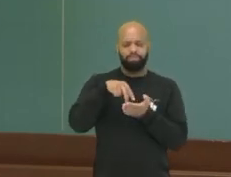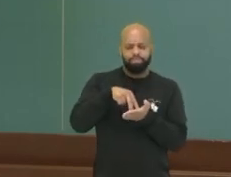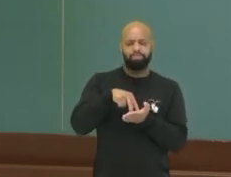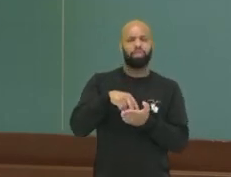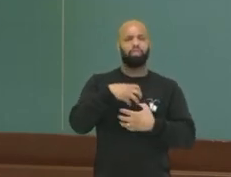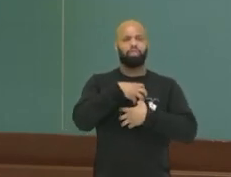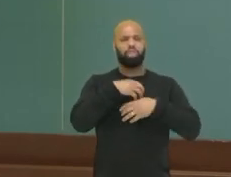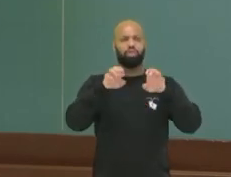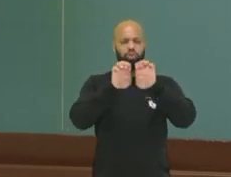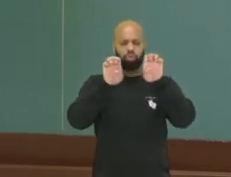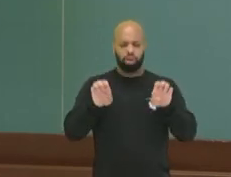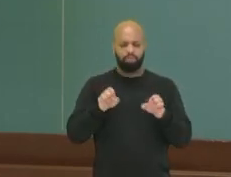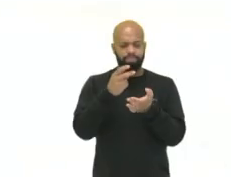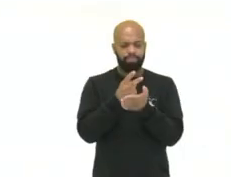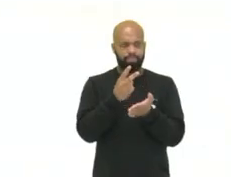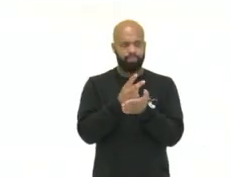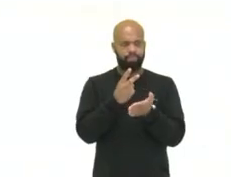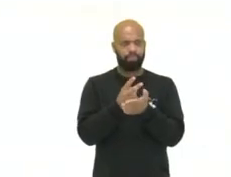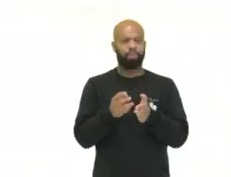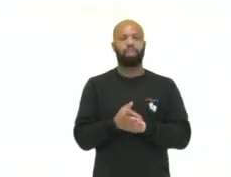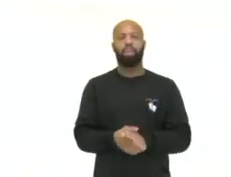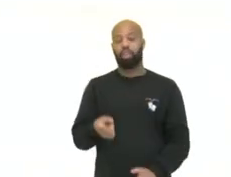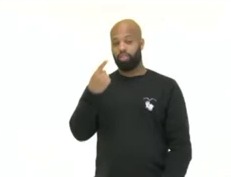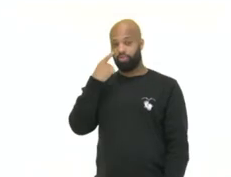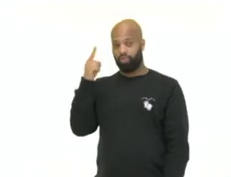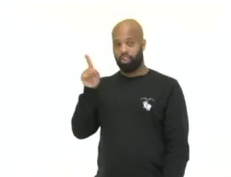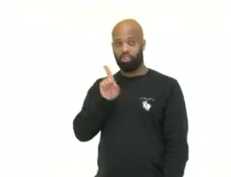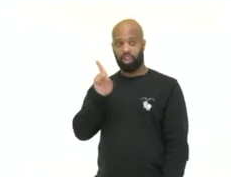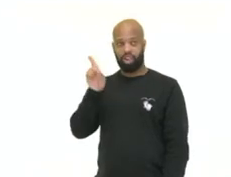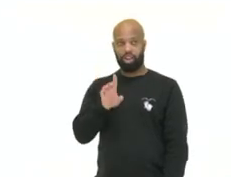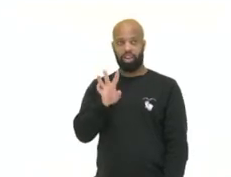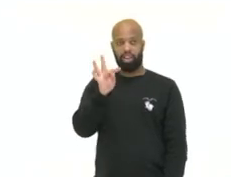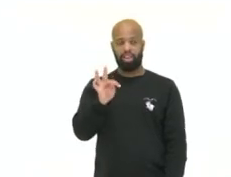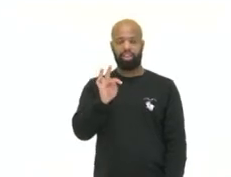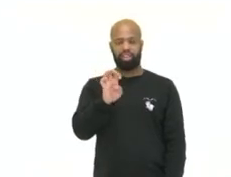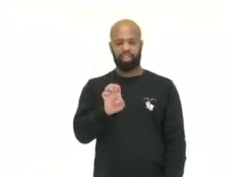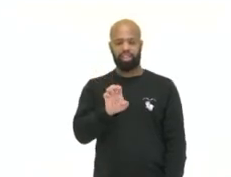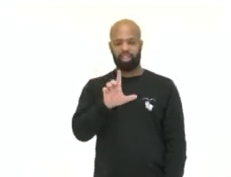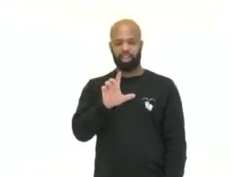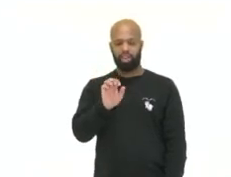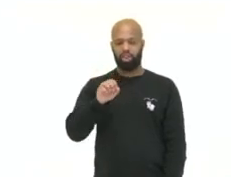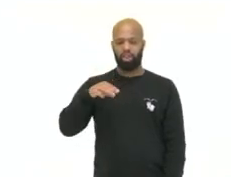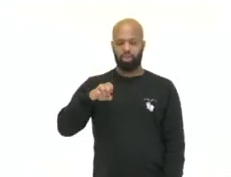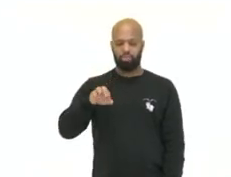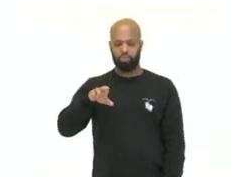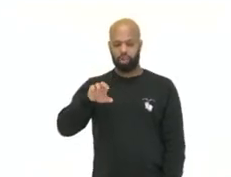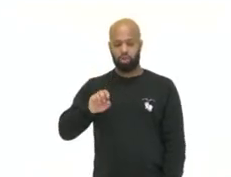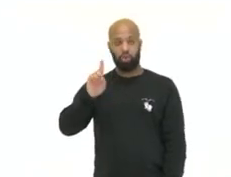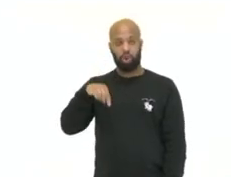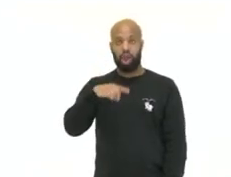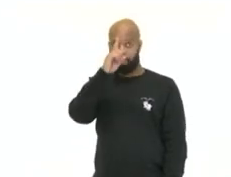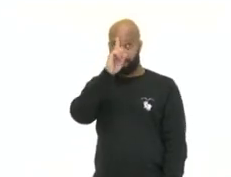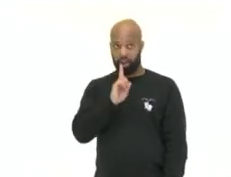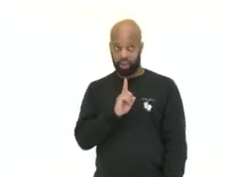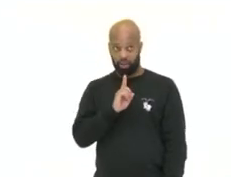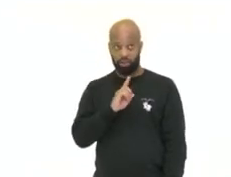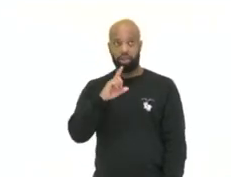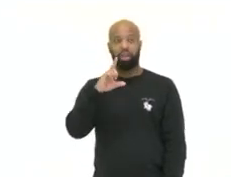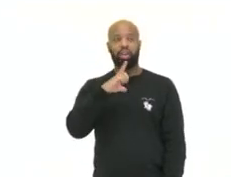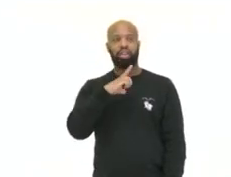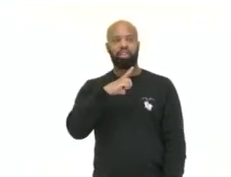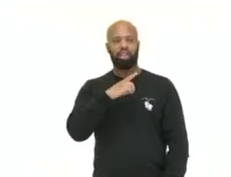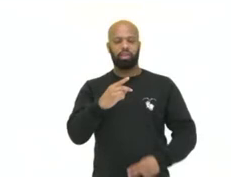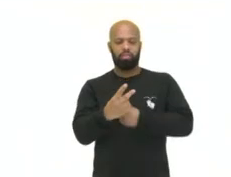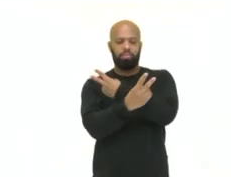estrutural. Aqui, nós temos a imagem do cromossomo com os braços,